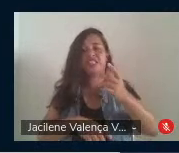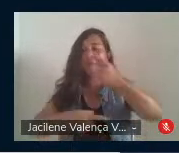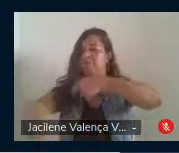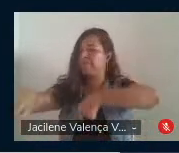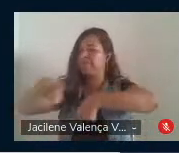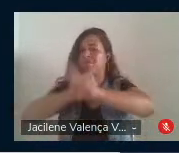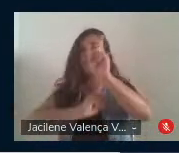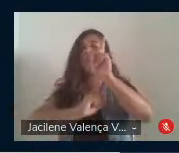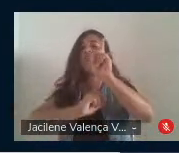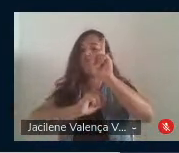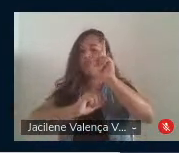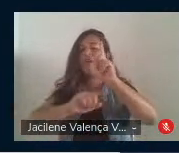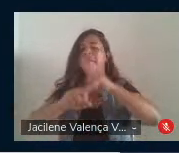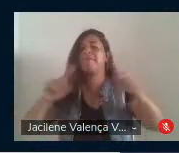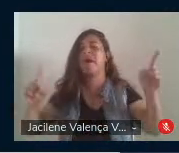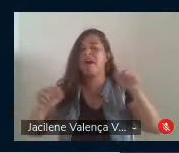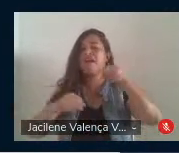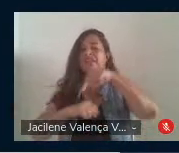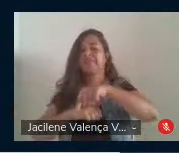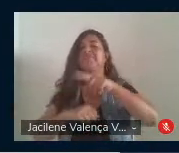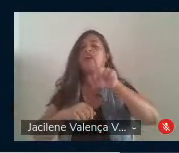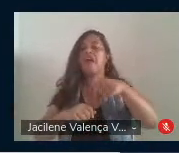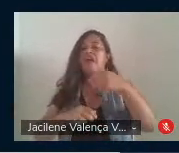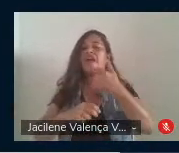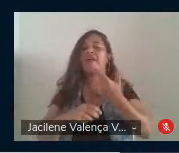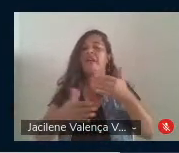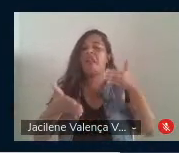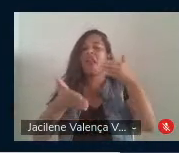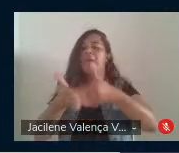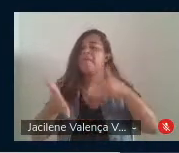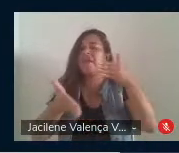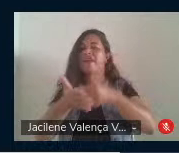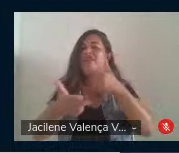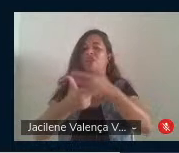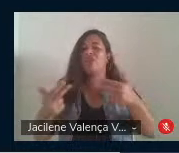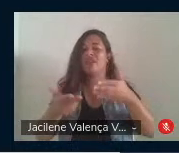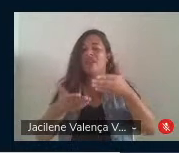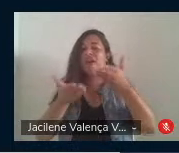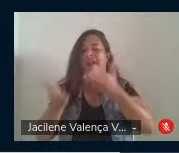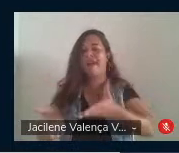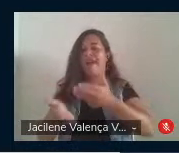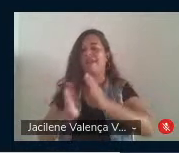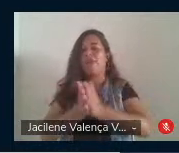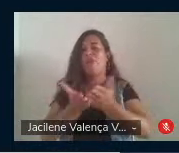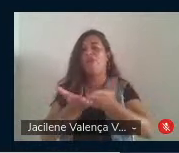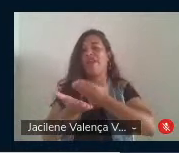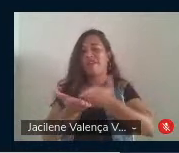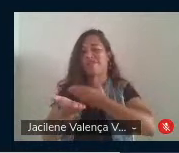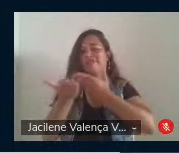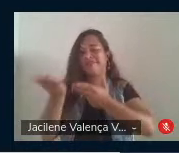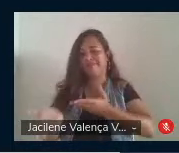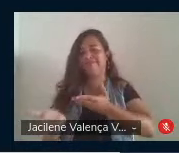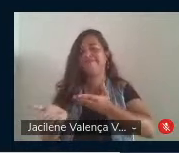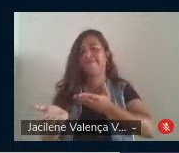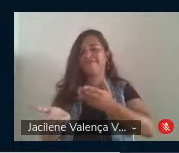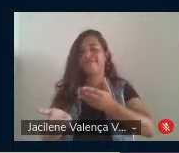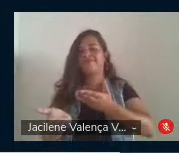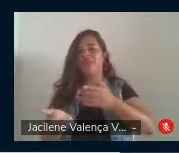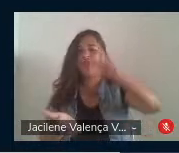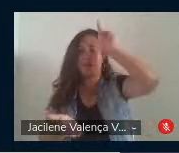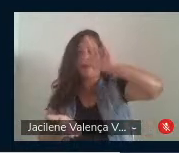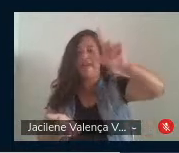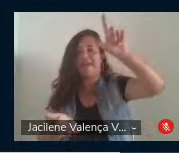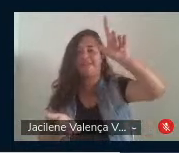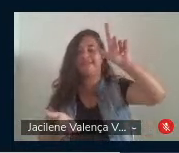são, sem dúvida nenhuma, situações e limites que a obra do nosso grande mestre nos aponta como possibilidade de superação. E é nessa